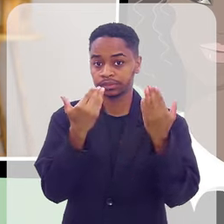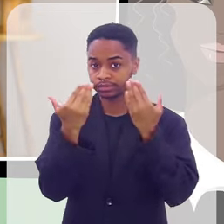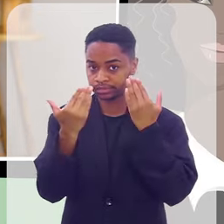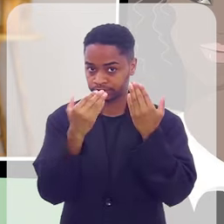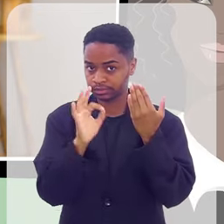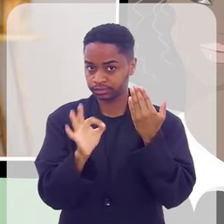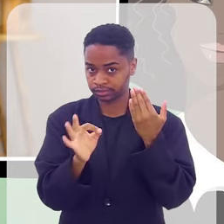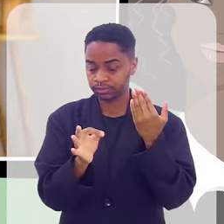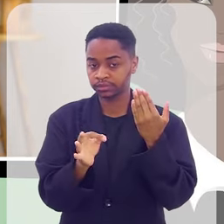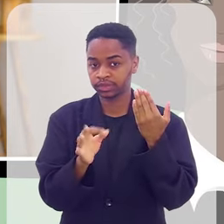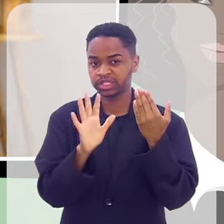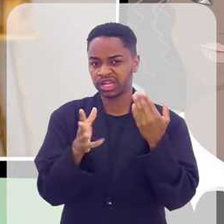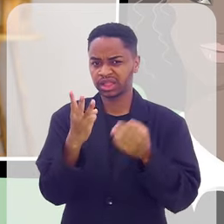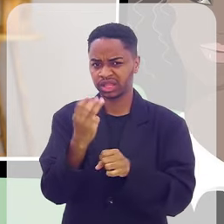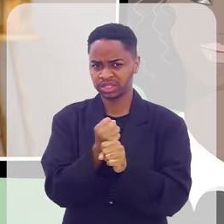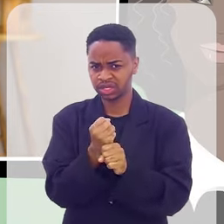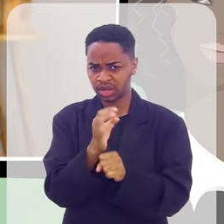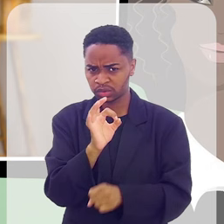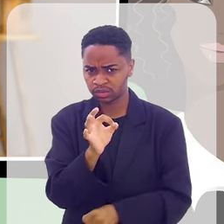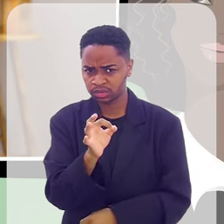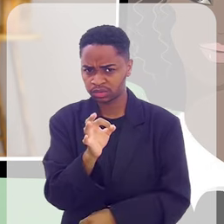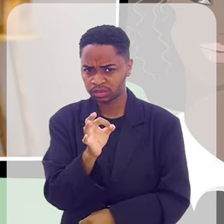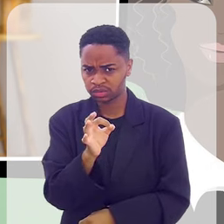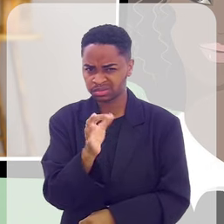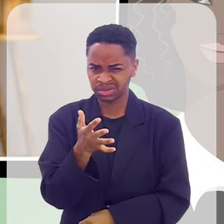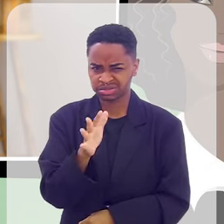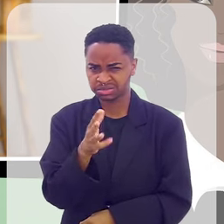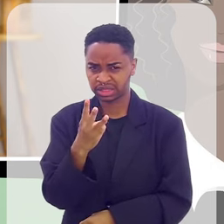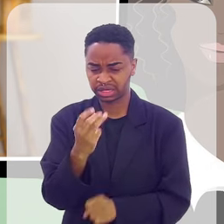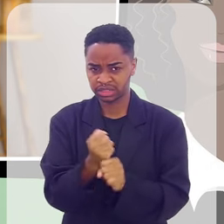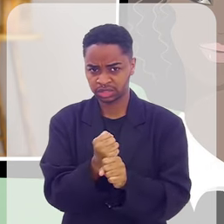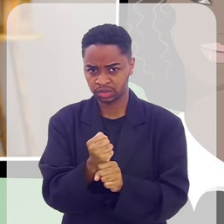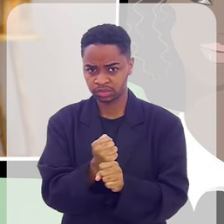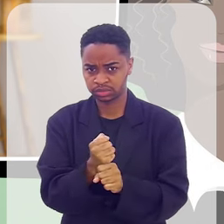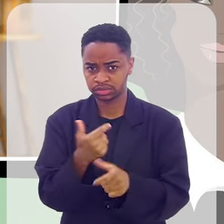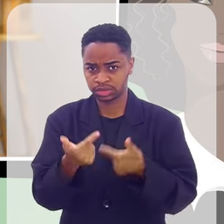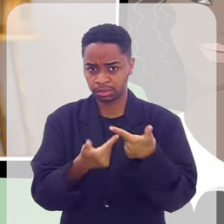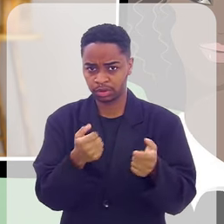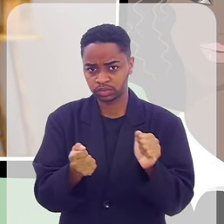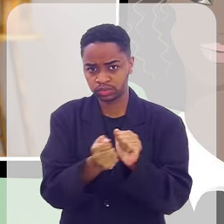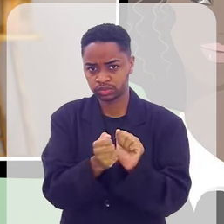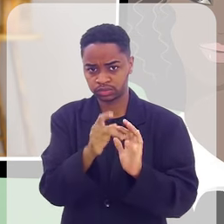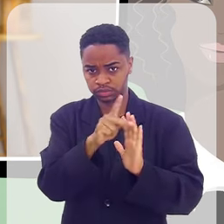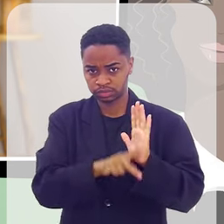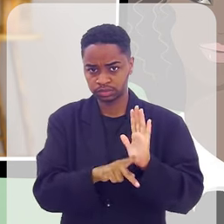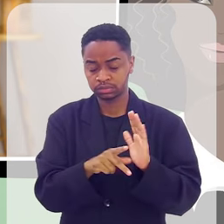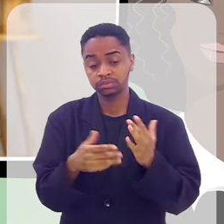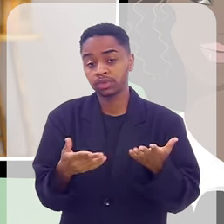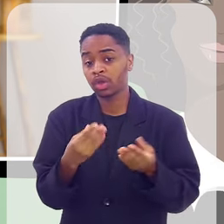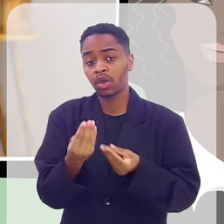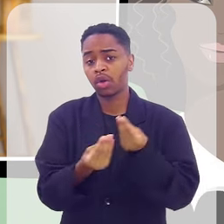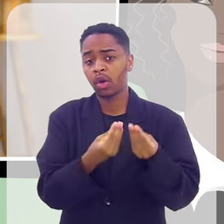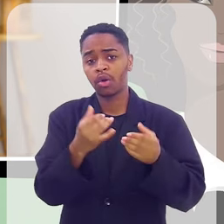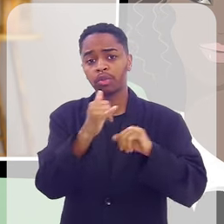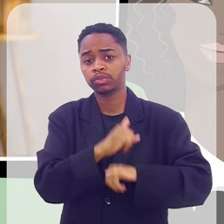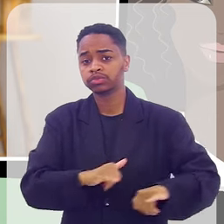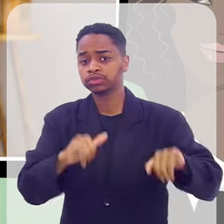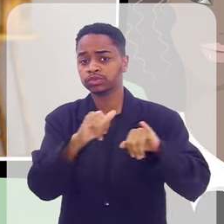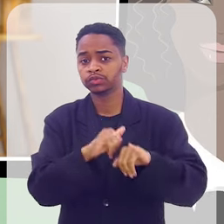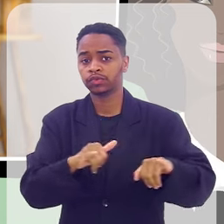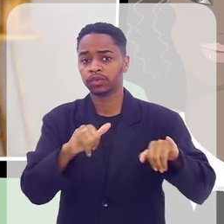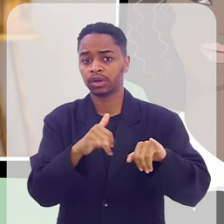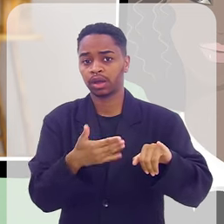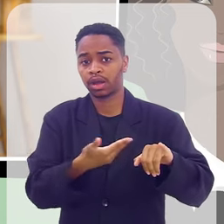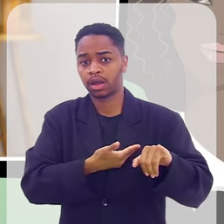psicóloga, que já está há três anos, aproximadamente três anos no projeto, quando você divulga